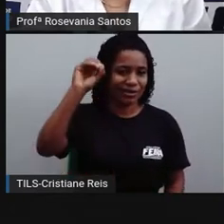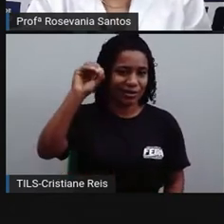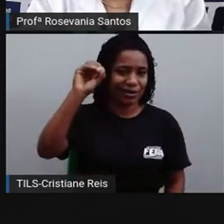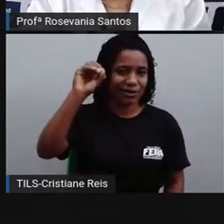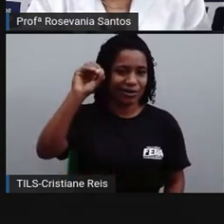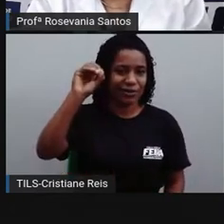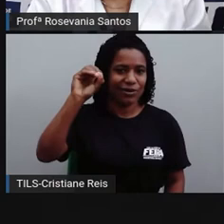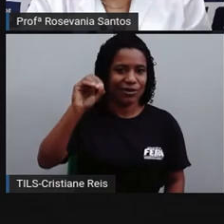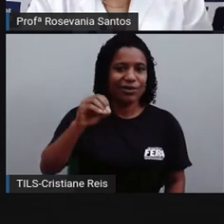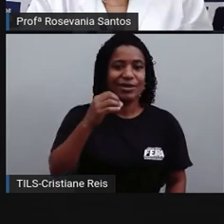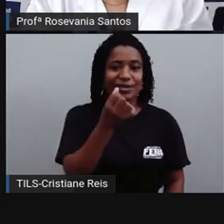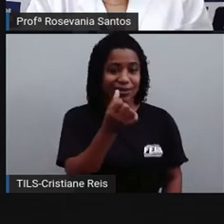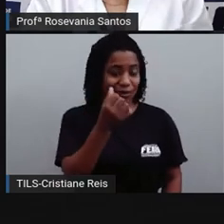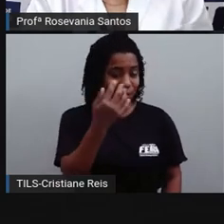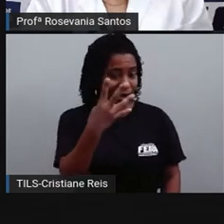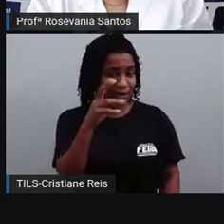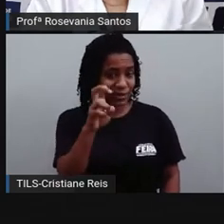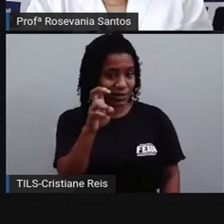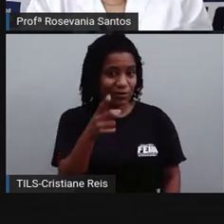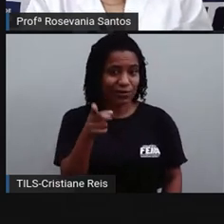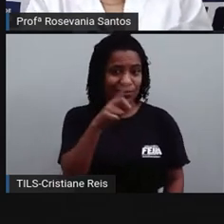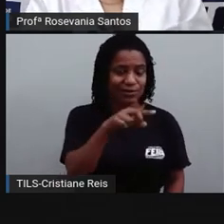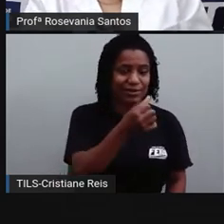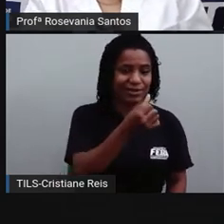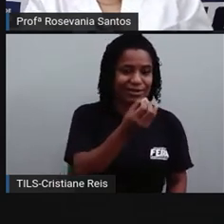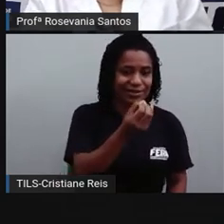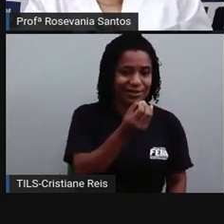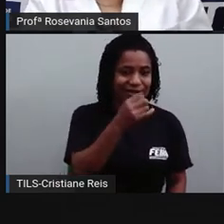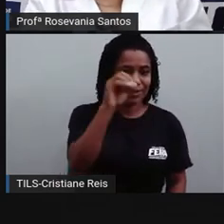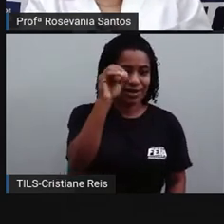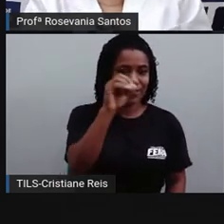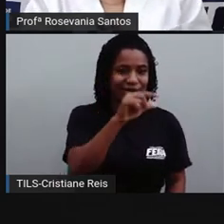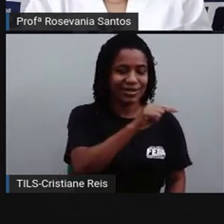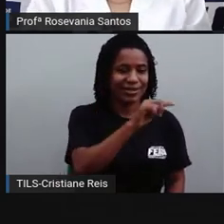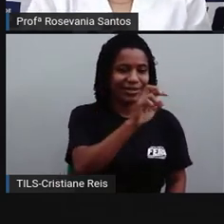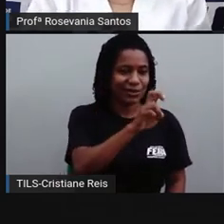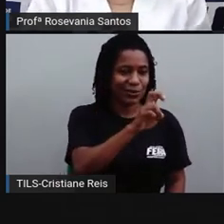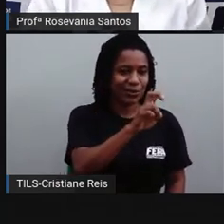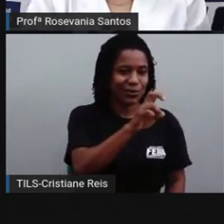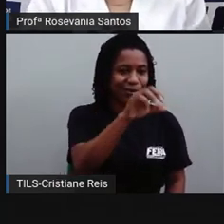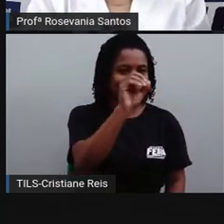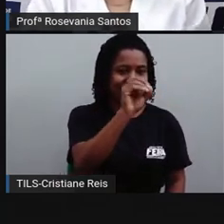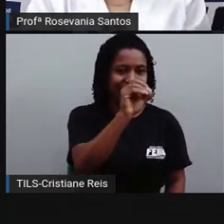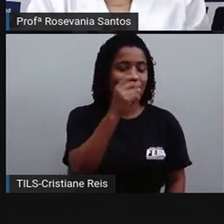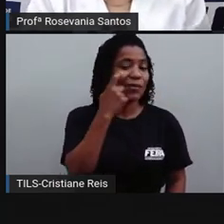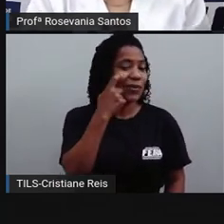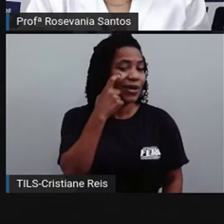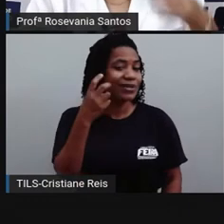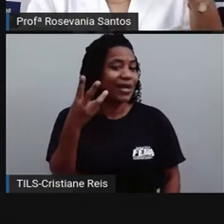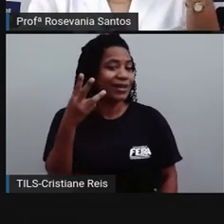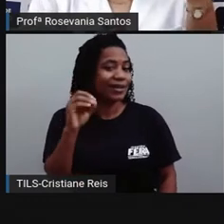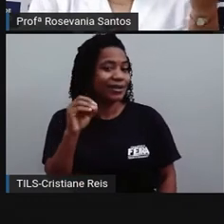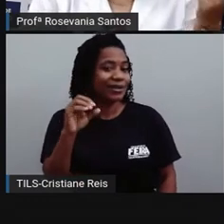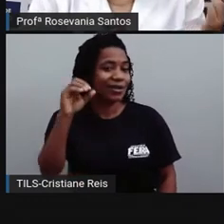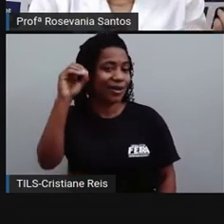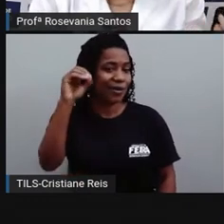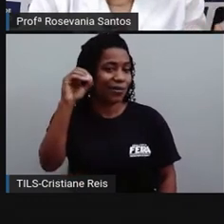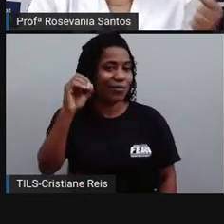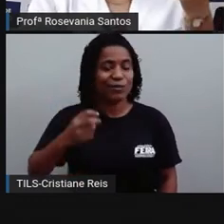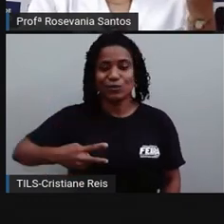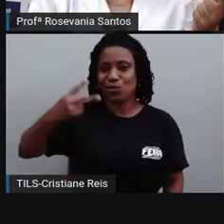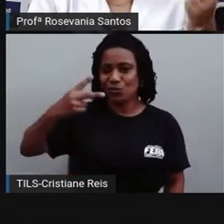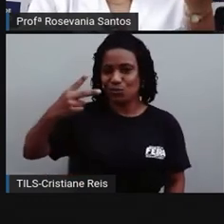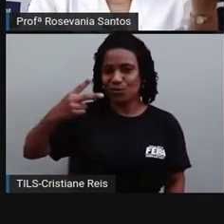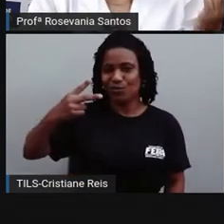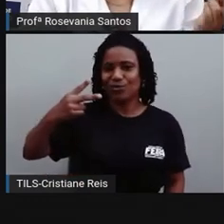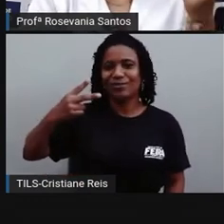60, 75? Porque esse não é o meu primeiro fuso. Se aqui eu estou 30 graus, já é o meu segundo fuso.